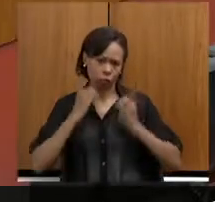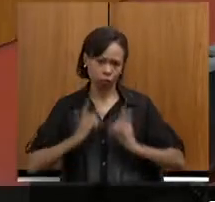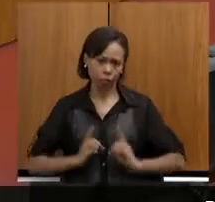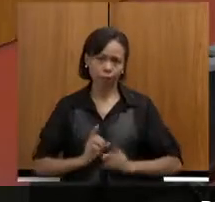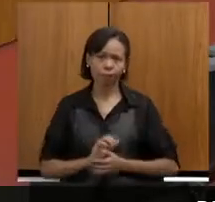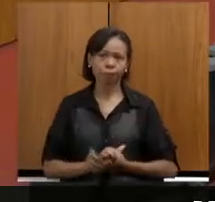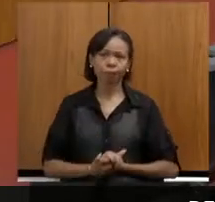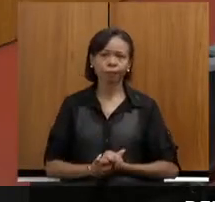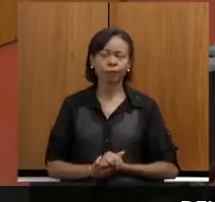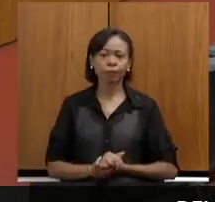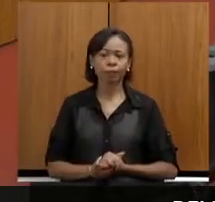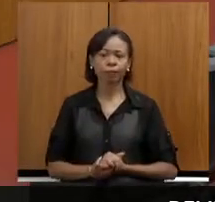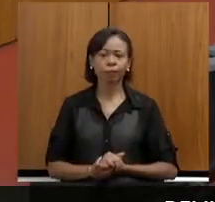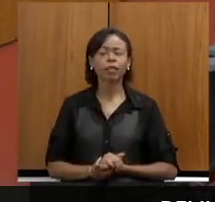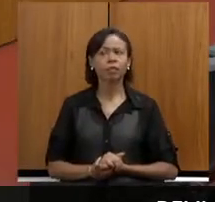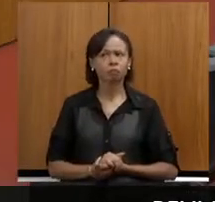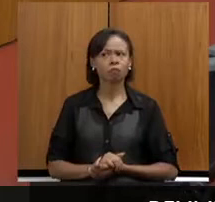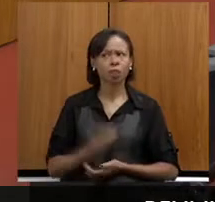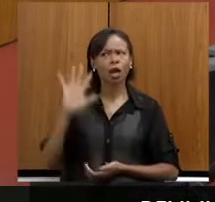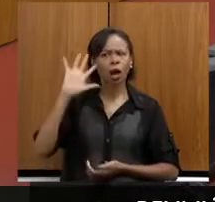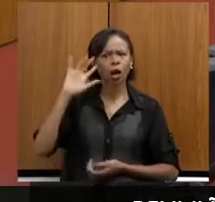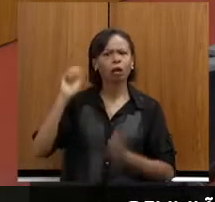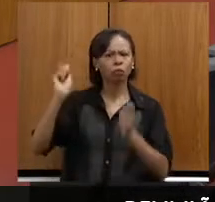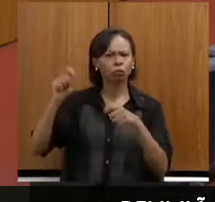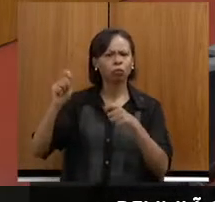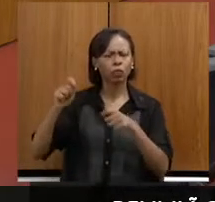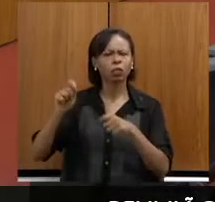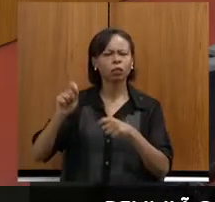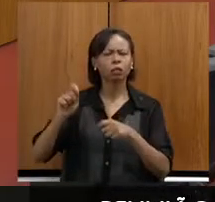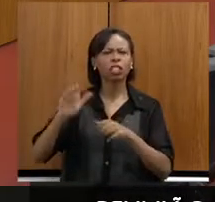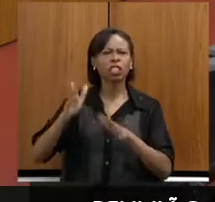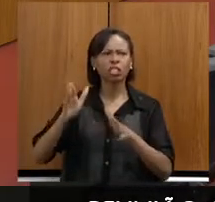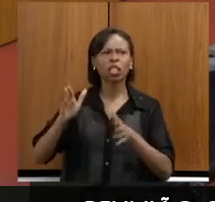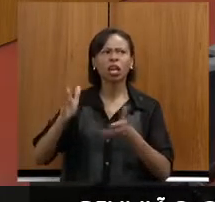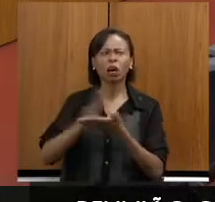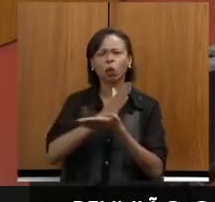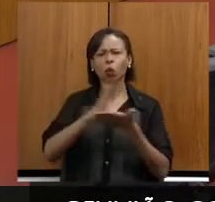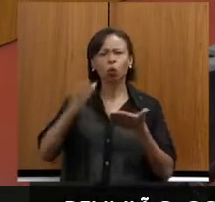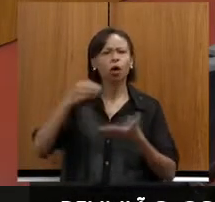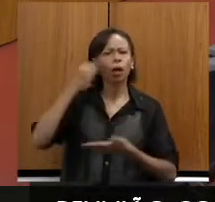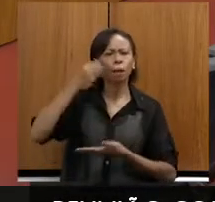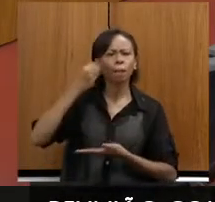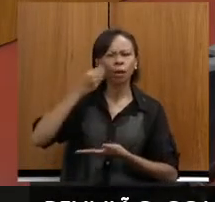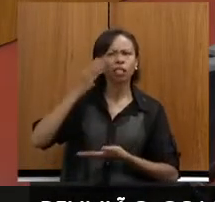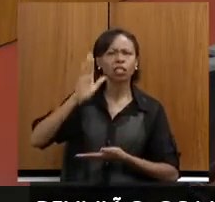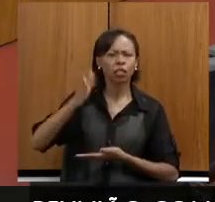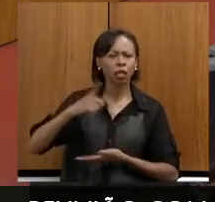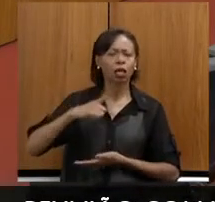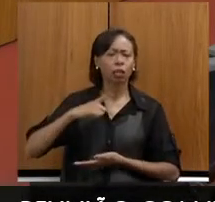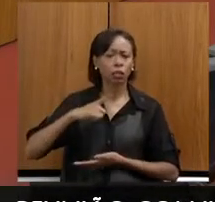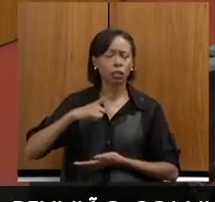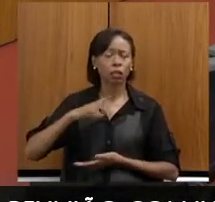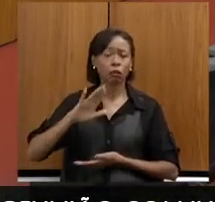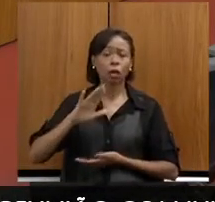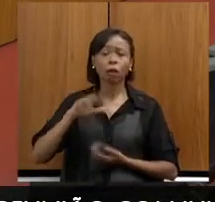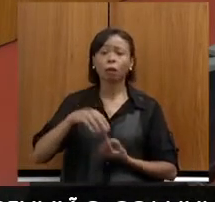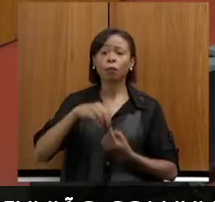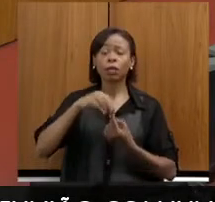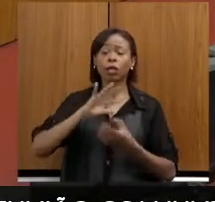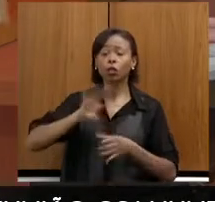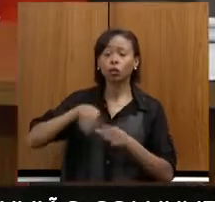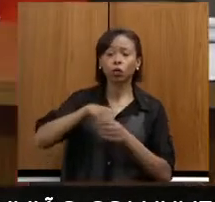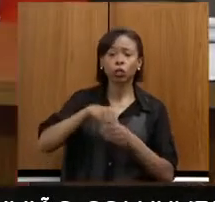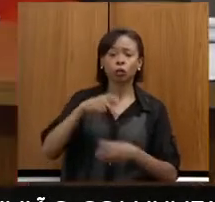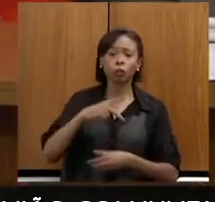Deputado, eu acho muito possível. Já existem algumas experiências. A nossa questão é, primeiro, incluir no PPAG